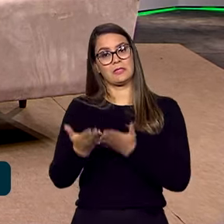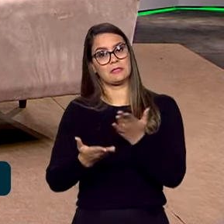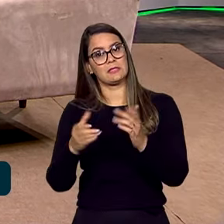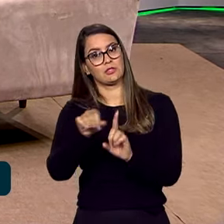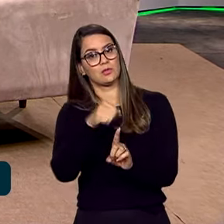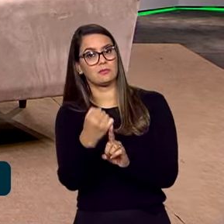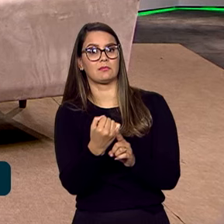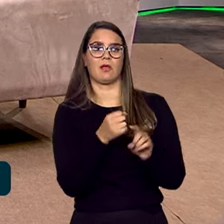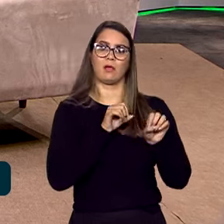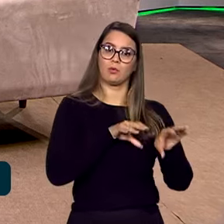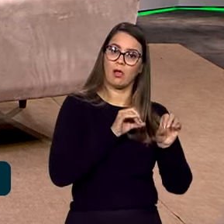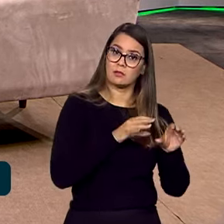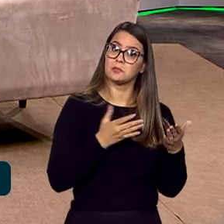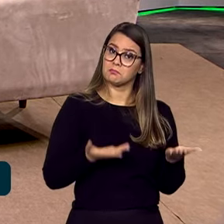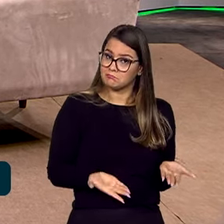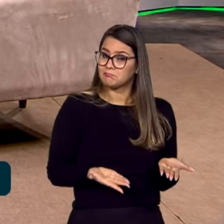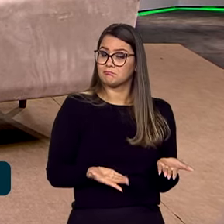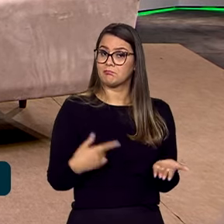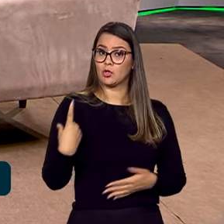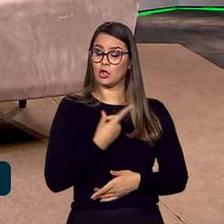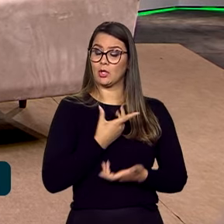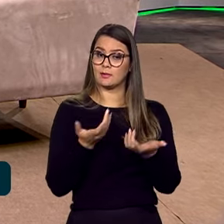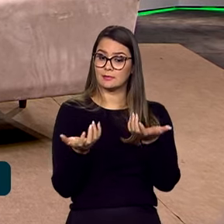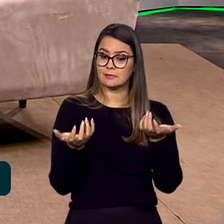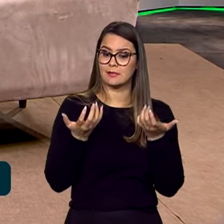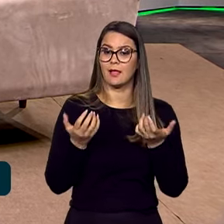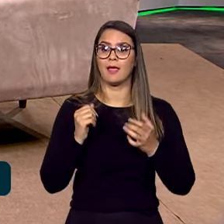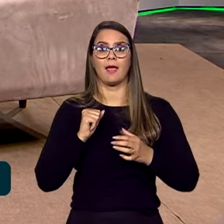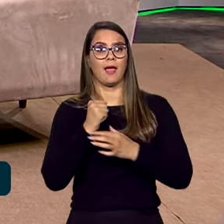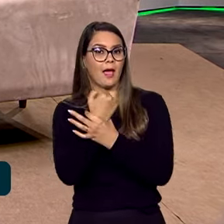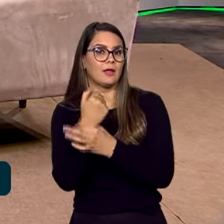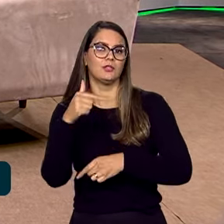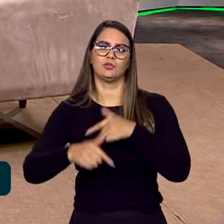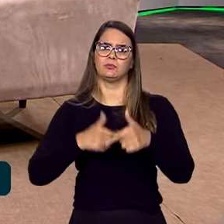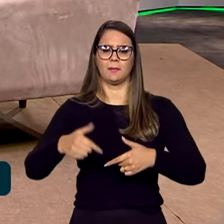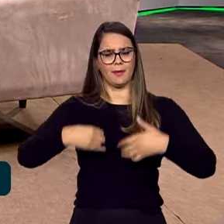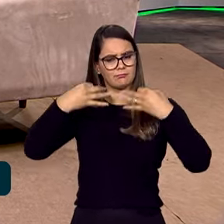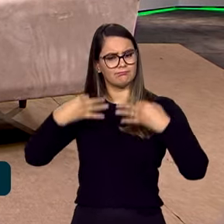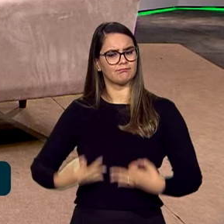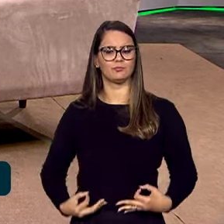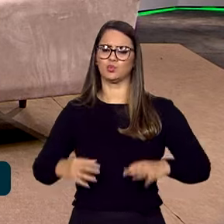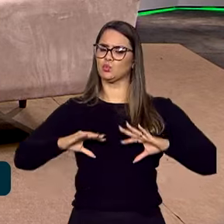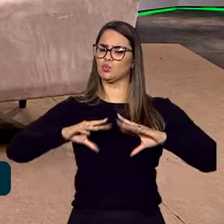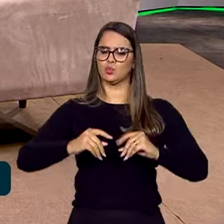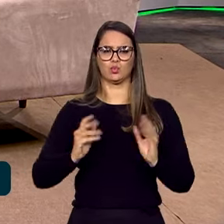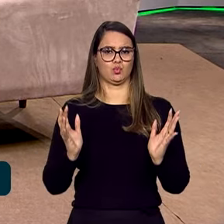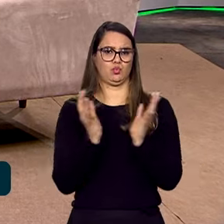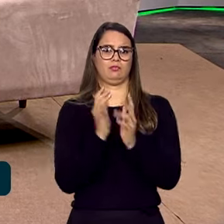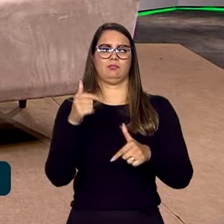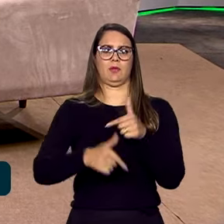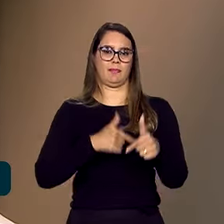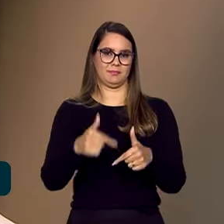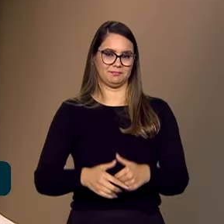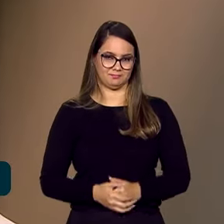educação, né? Então, o que nós queremos é garantir o trabalho decente para todo esse conjunto de trabalhadores.